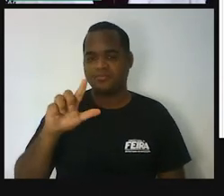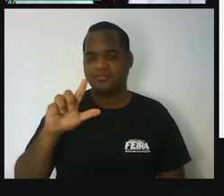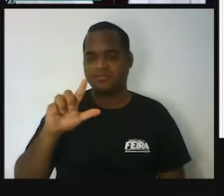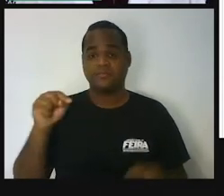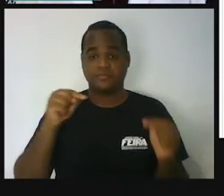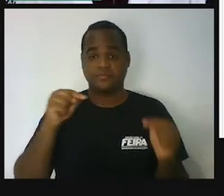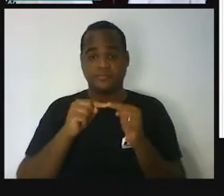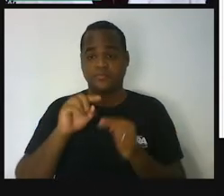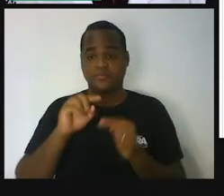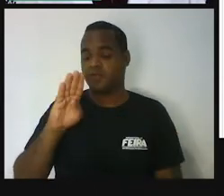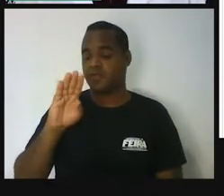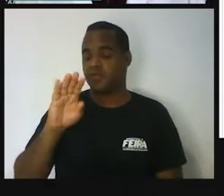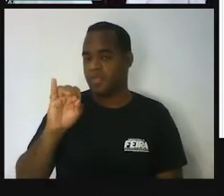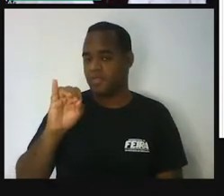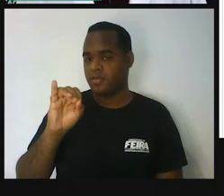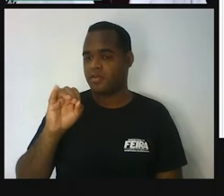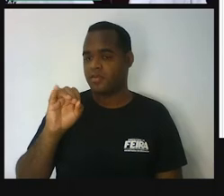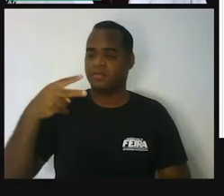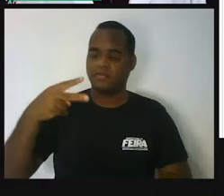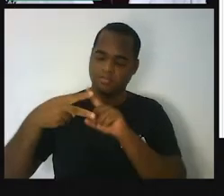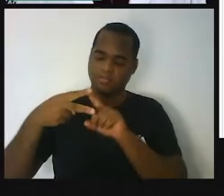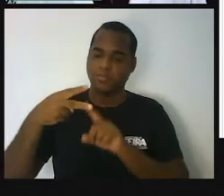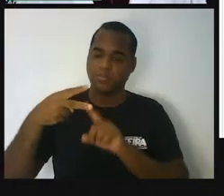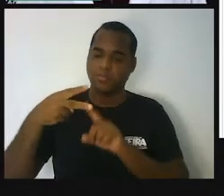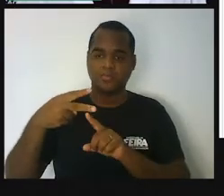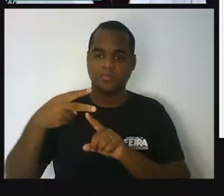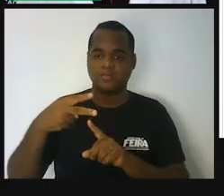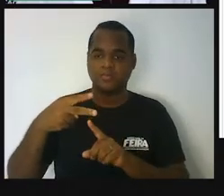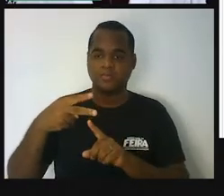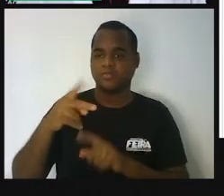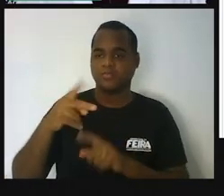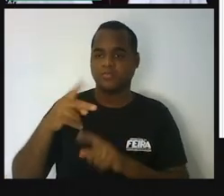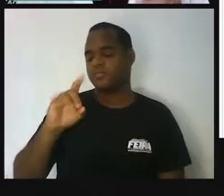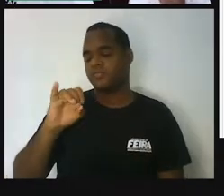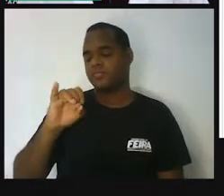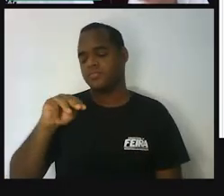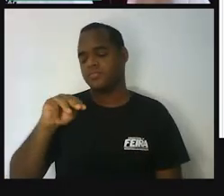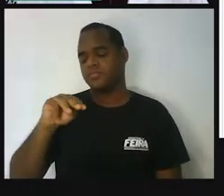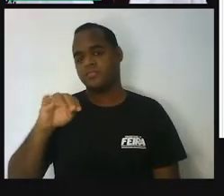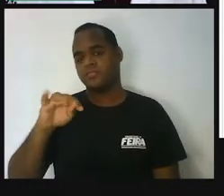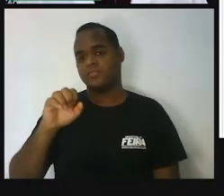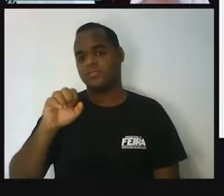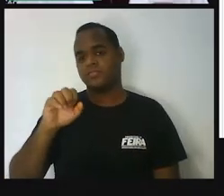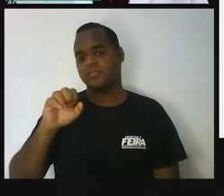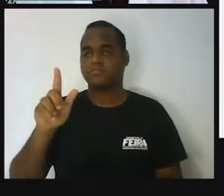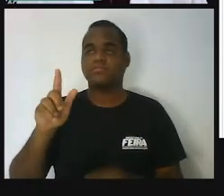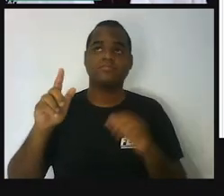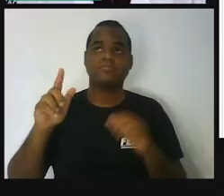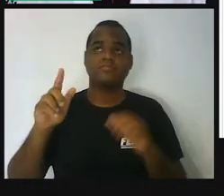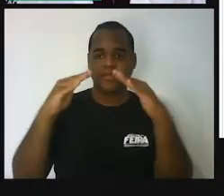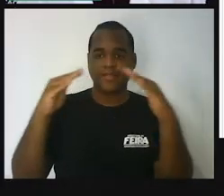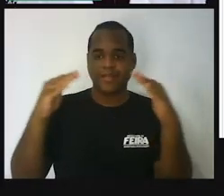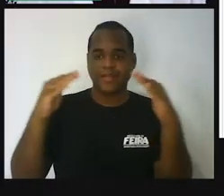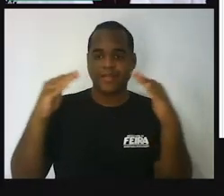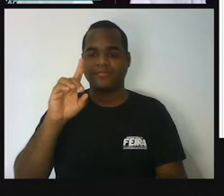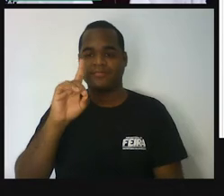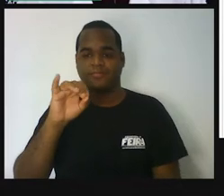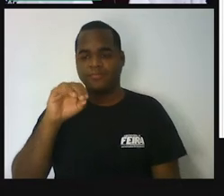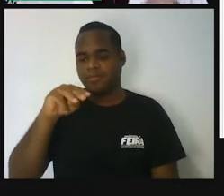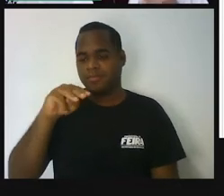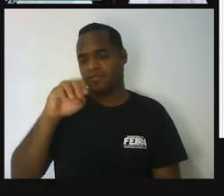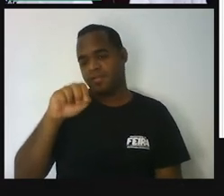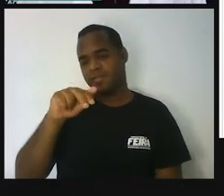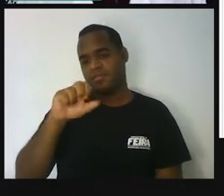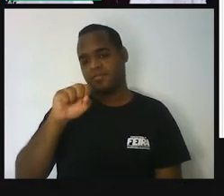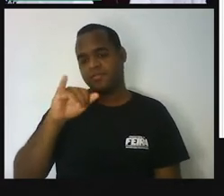O bi é de dois e o dimensional é de dimensões. Então, bidimensional significa